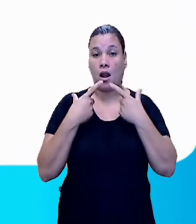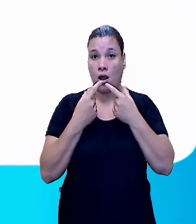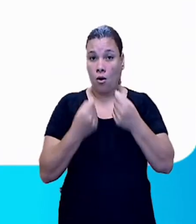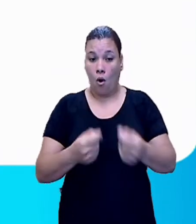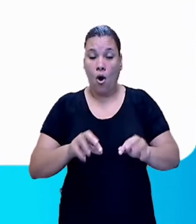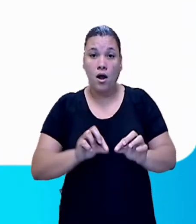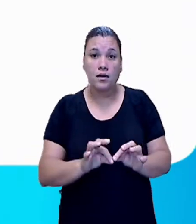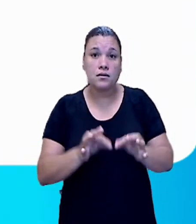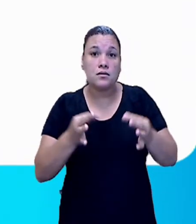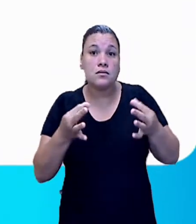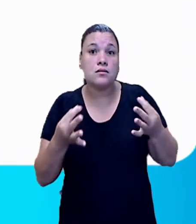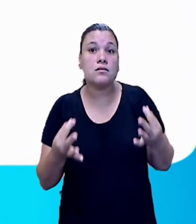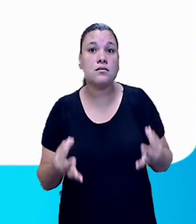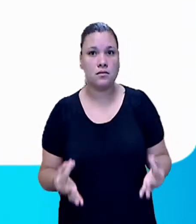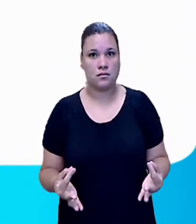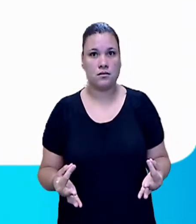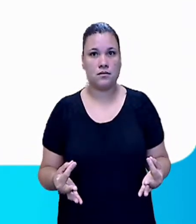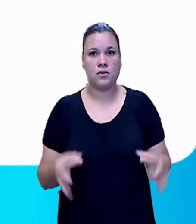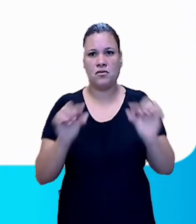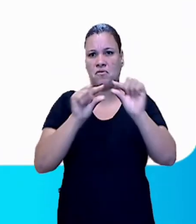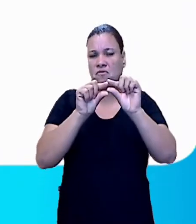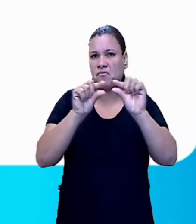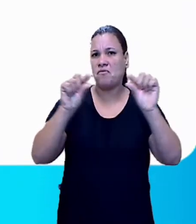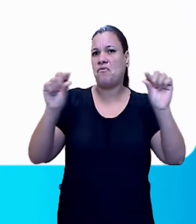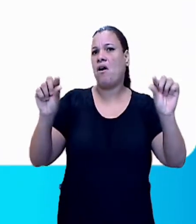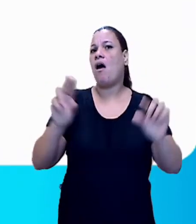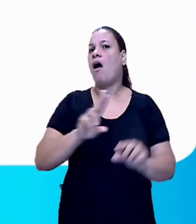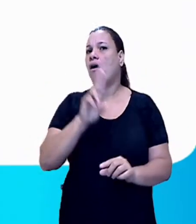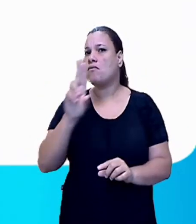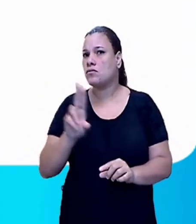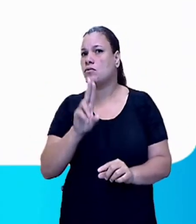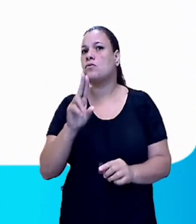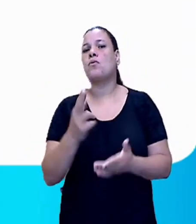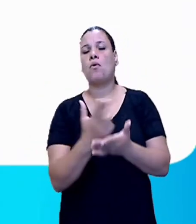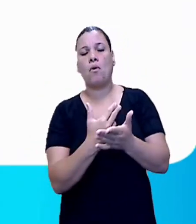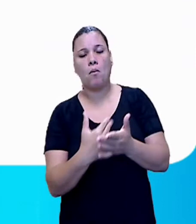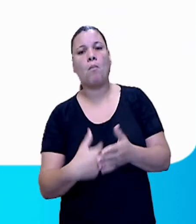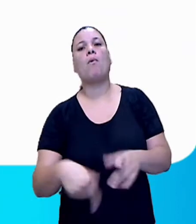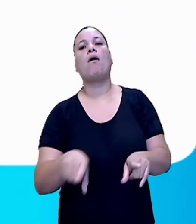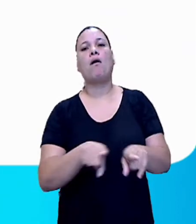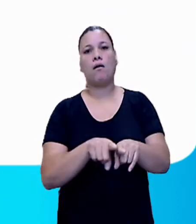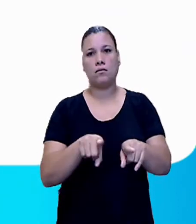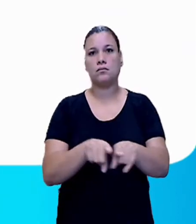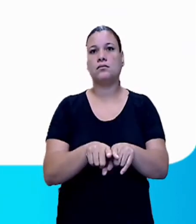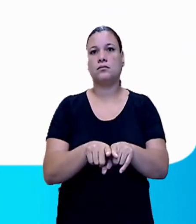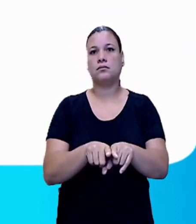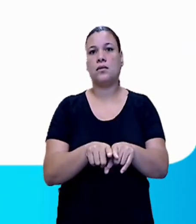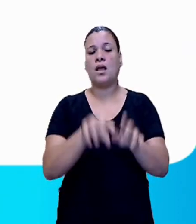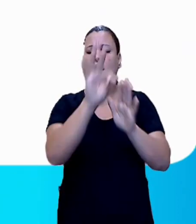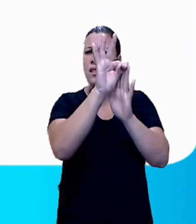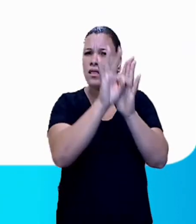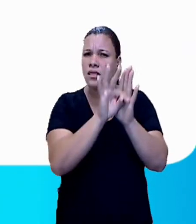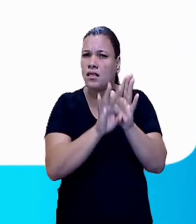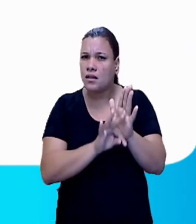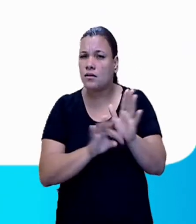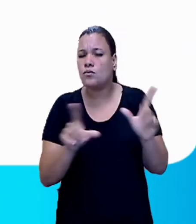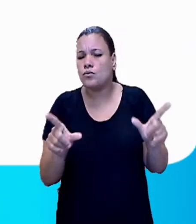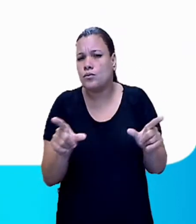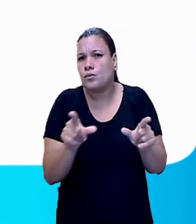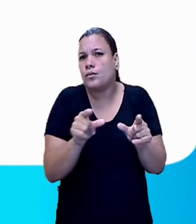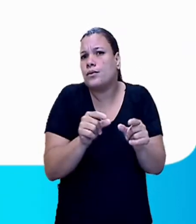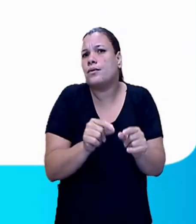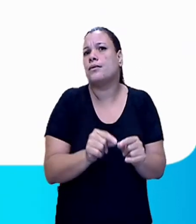linguagem simples e são textos curtos, não é mesmo? E apresenta também